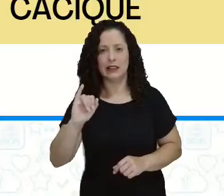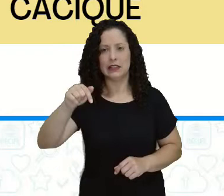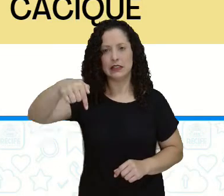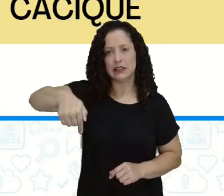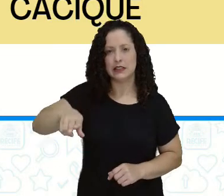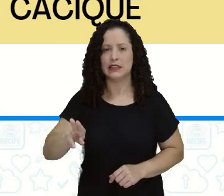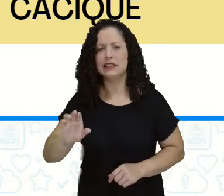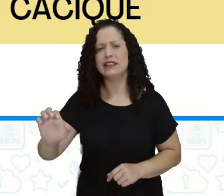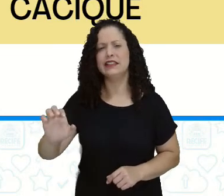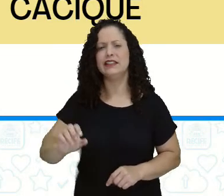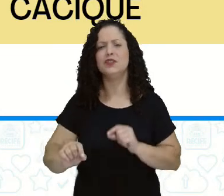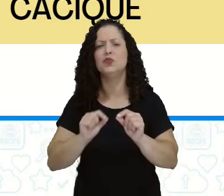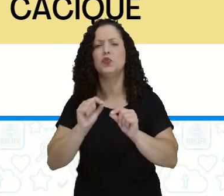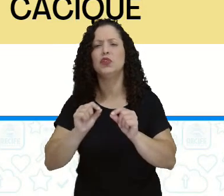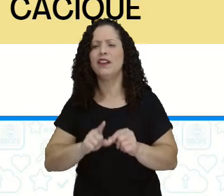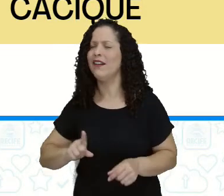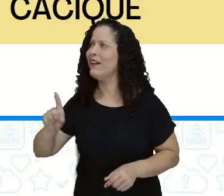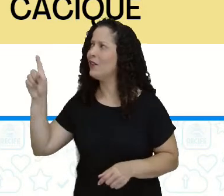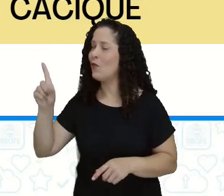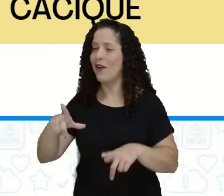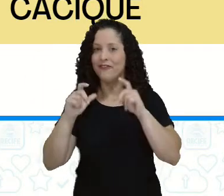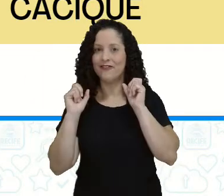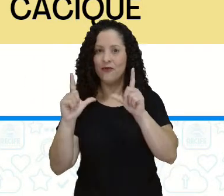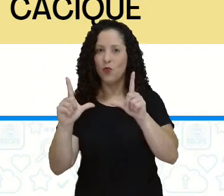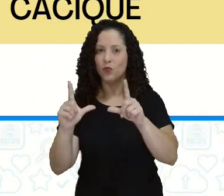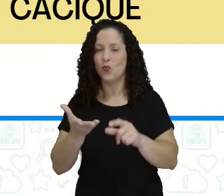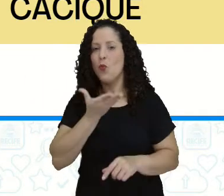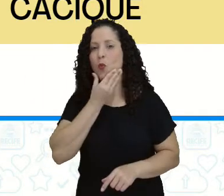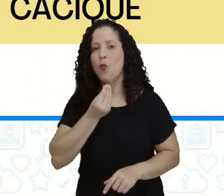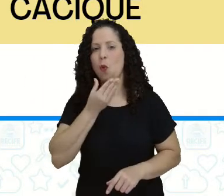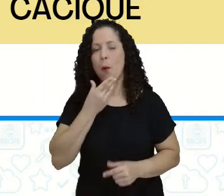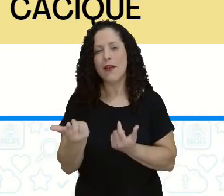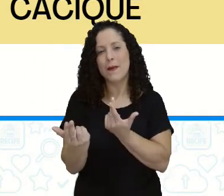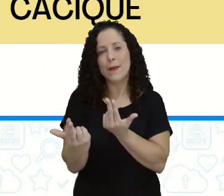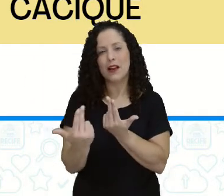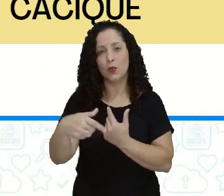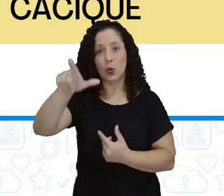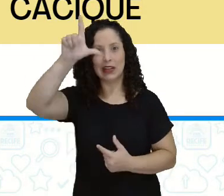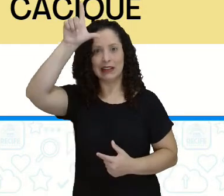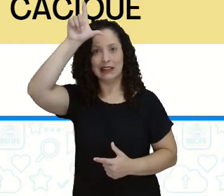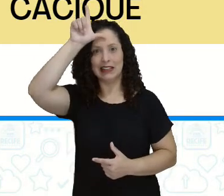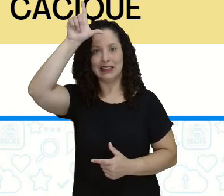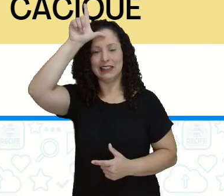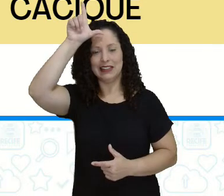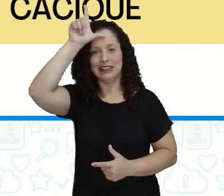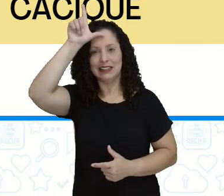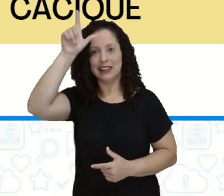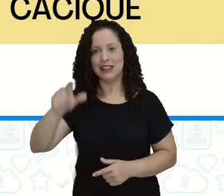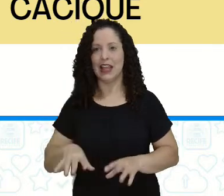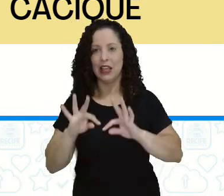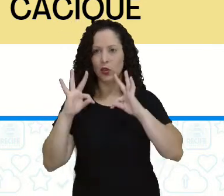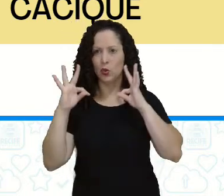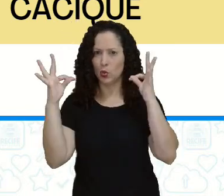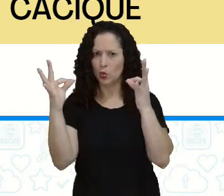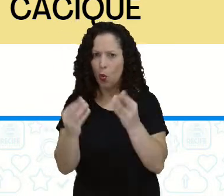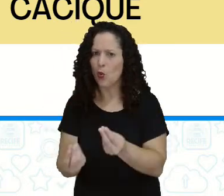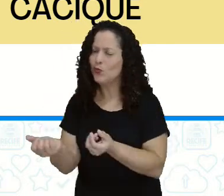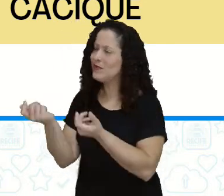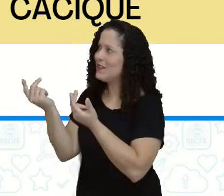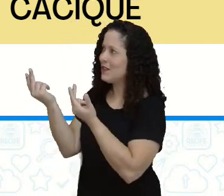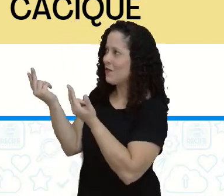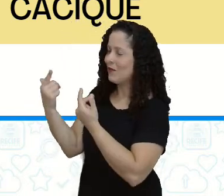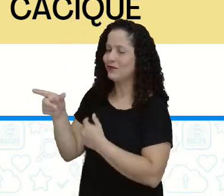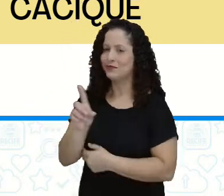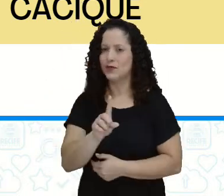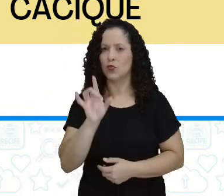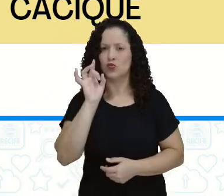gente está vendo aí. A gente está vendo uma representação de um cacique. Não significa que todos os caciques são assim, tá certo? A